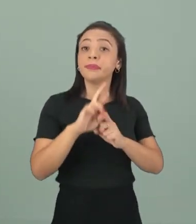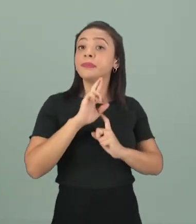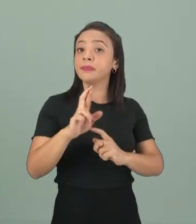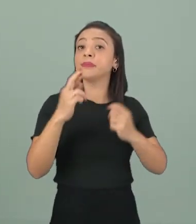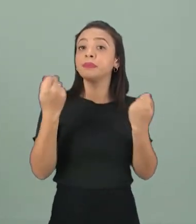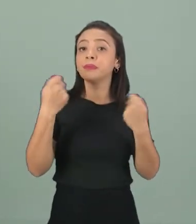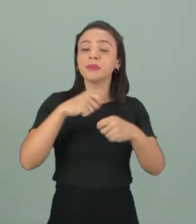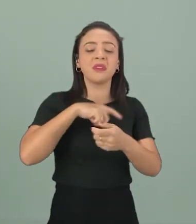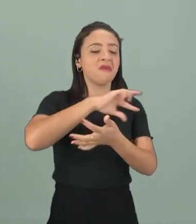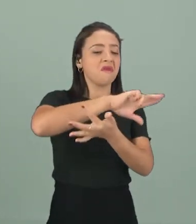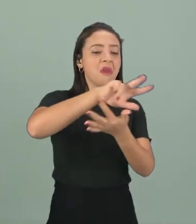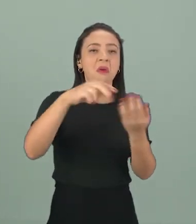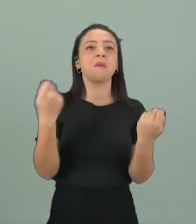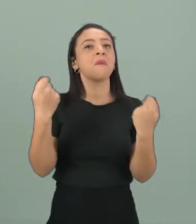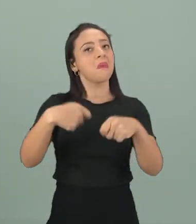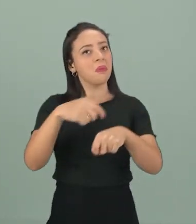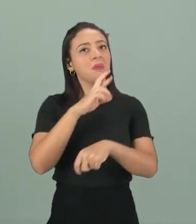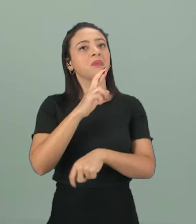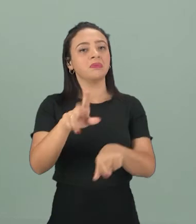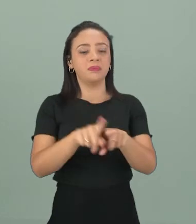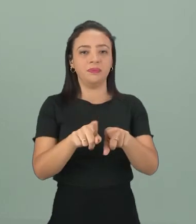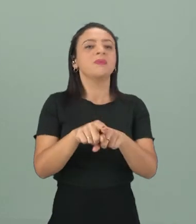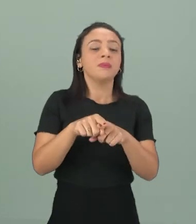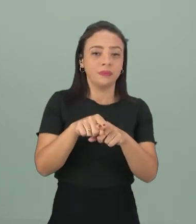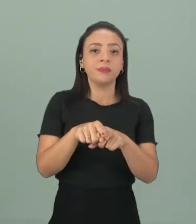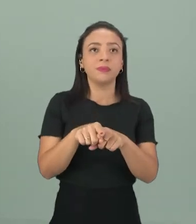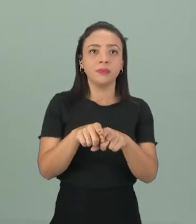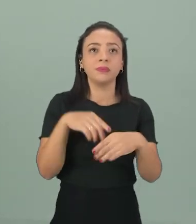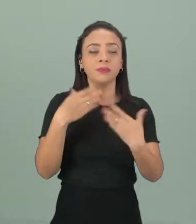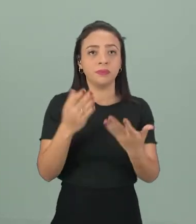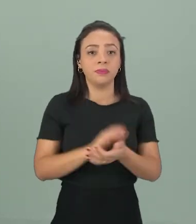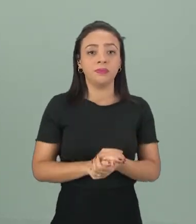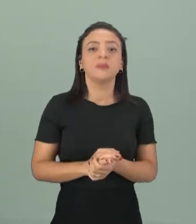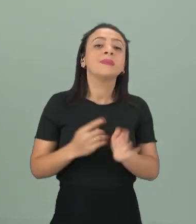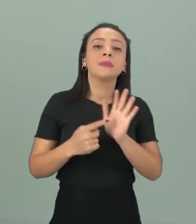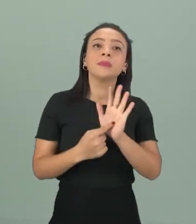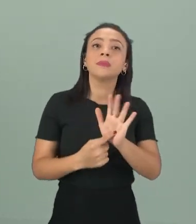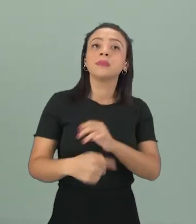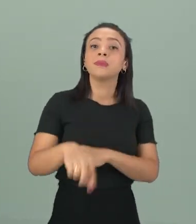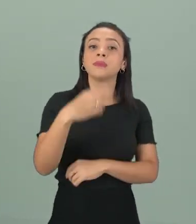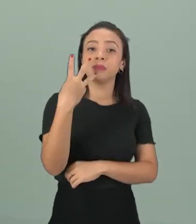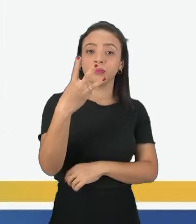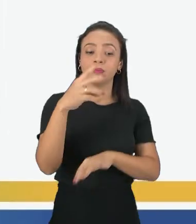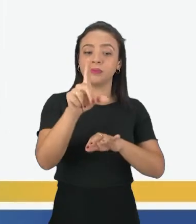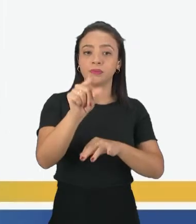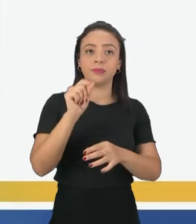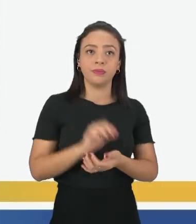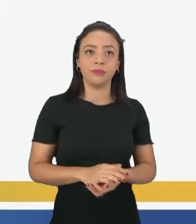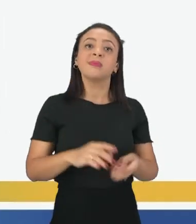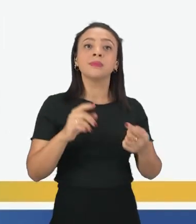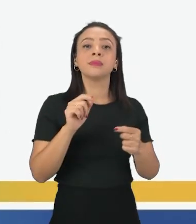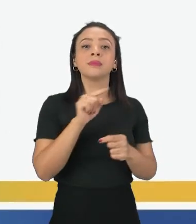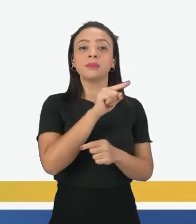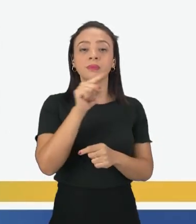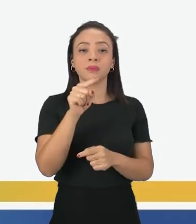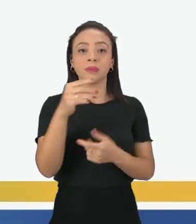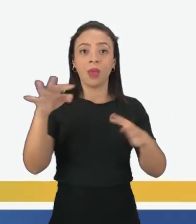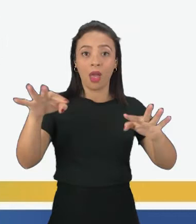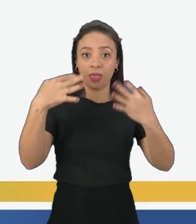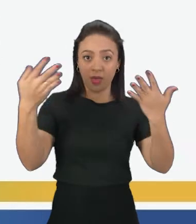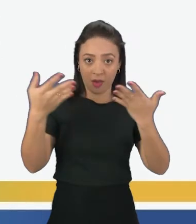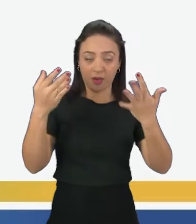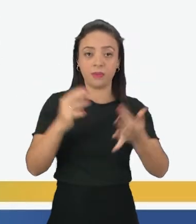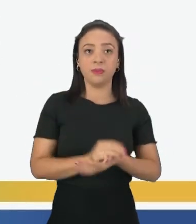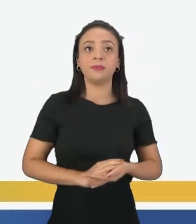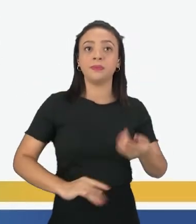tenho várias formas para responder essas perguntas, mas eu selecionei três formas para vocês. Então vamos lá, let's repeat. Vamos repetir.